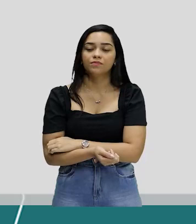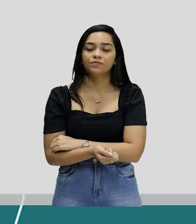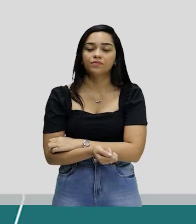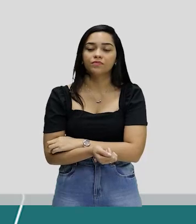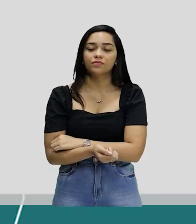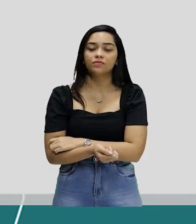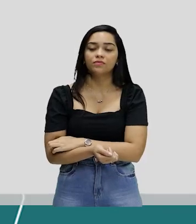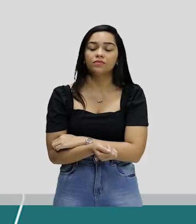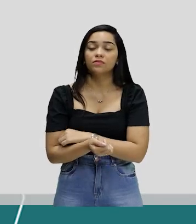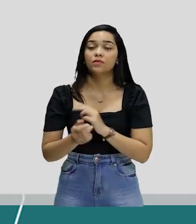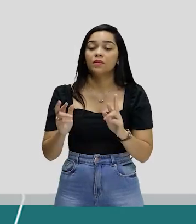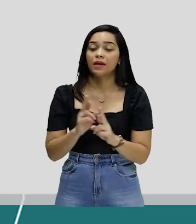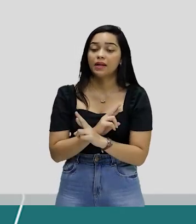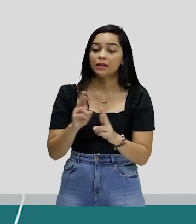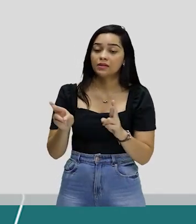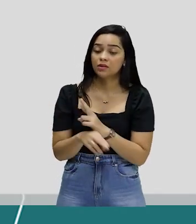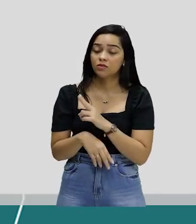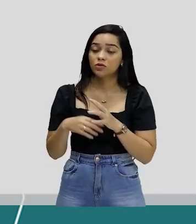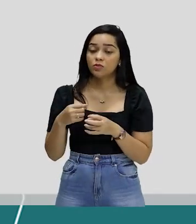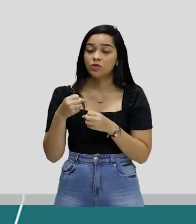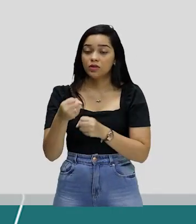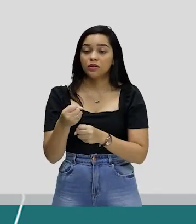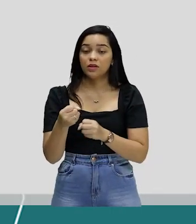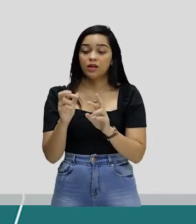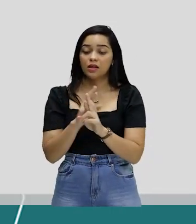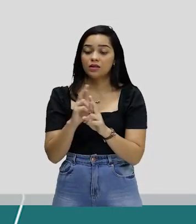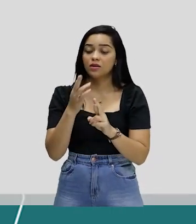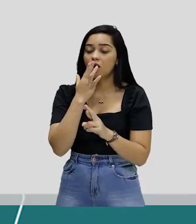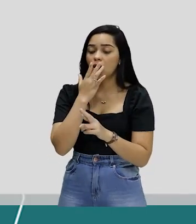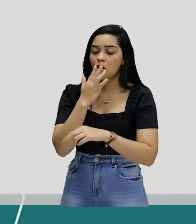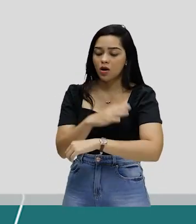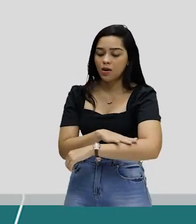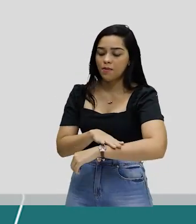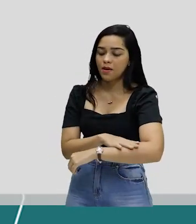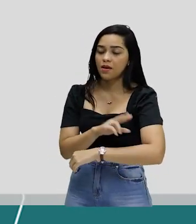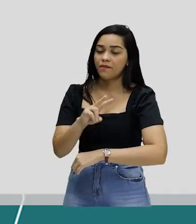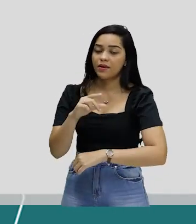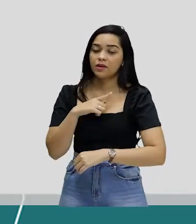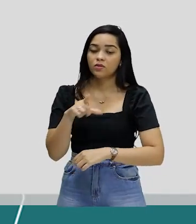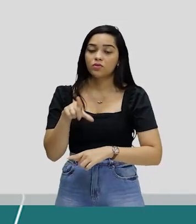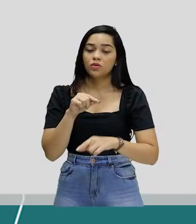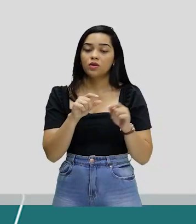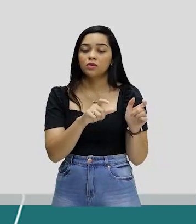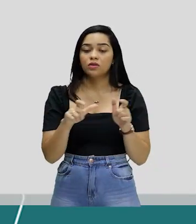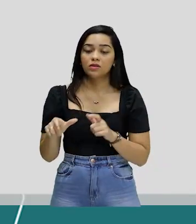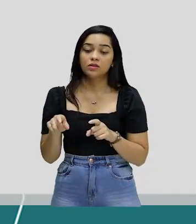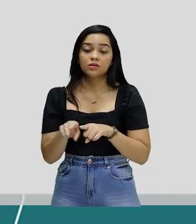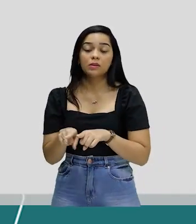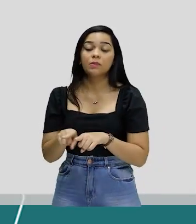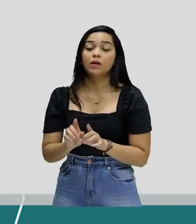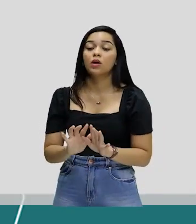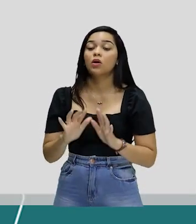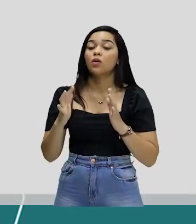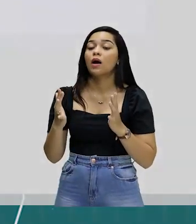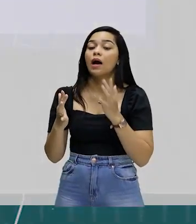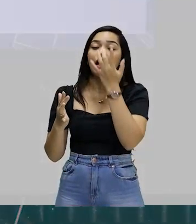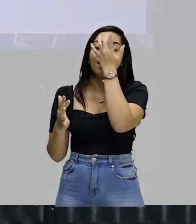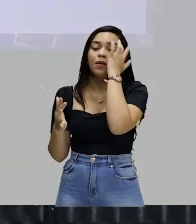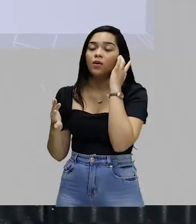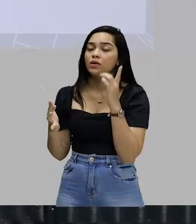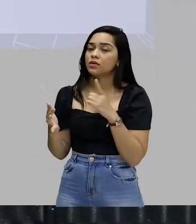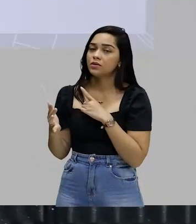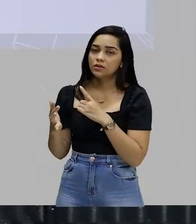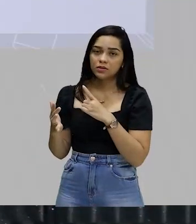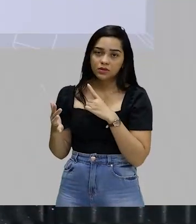poder uma relação de poder baseada na cor da pele que vai definir os locais de acesso e quais acessos essas pessoas